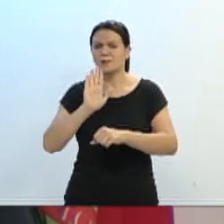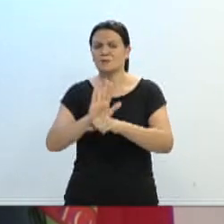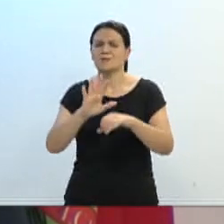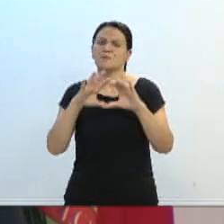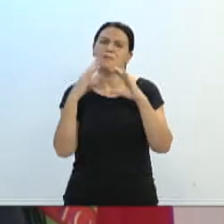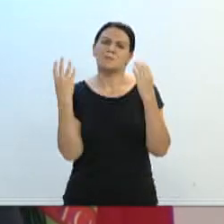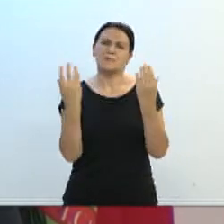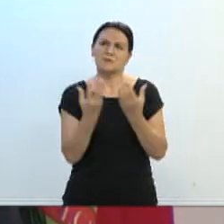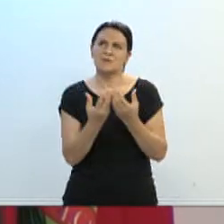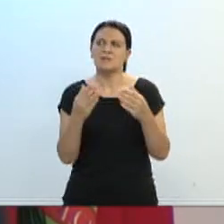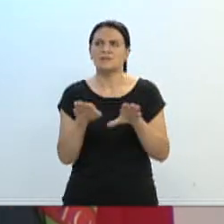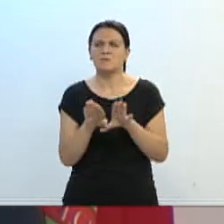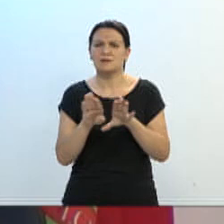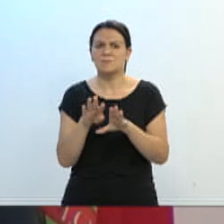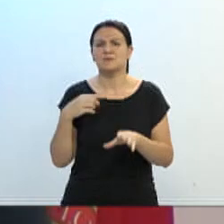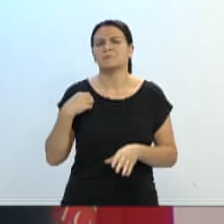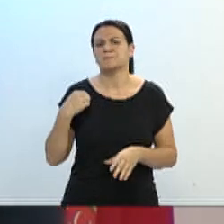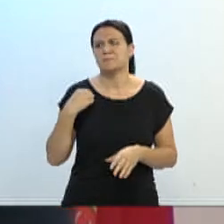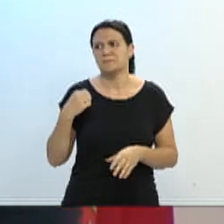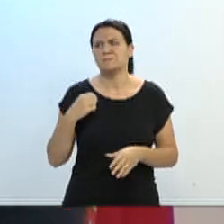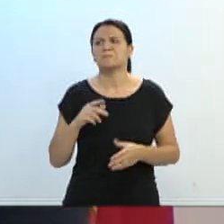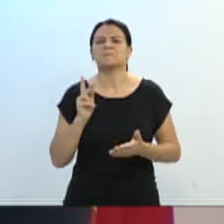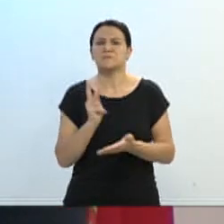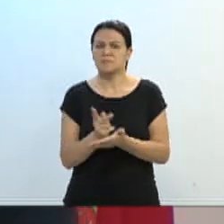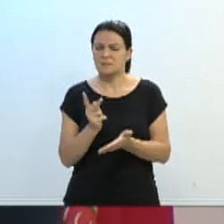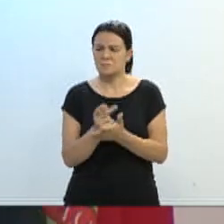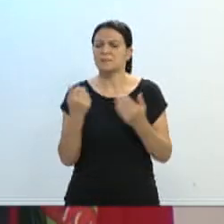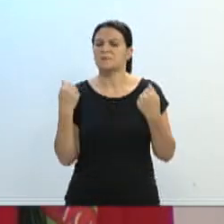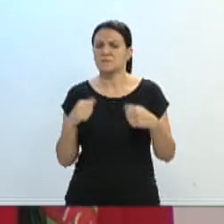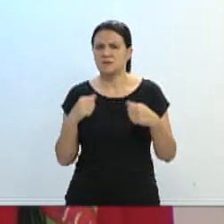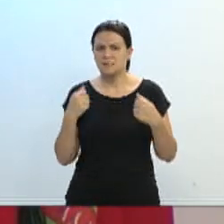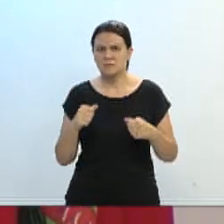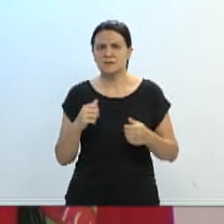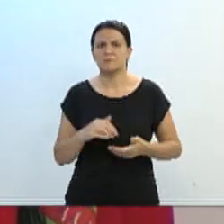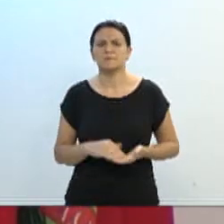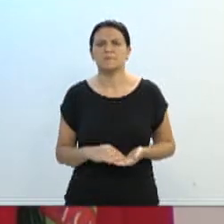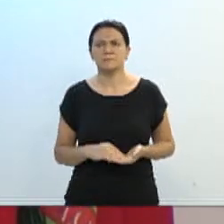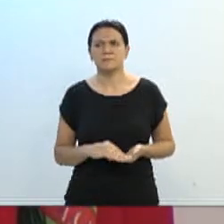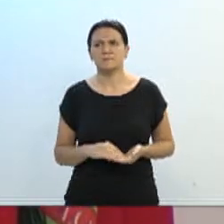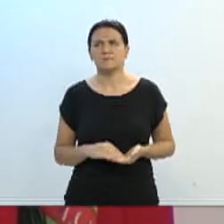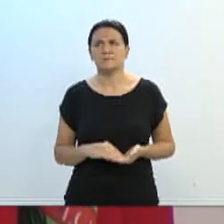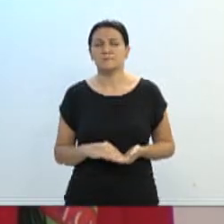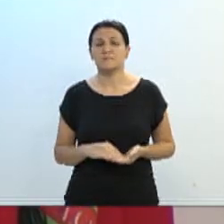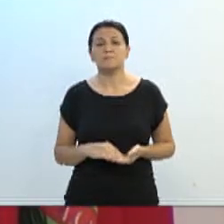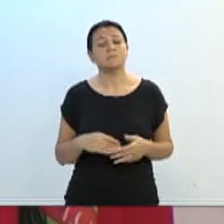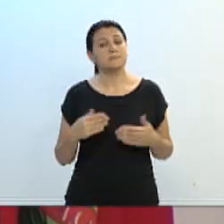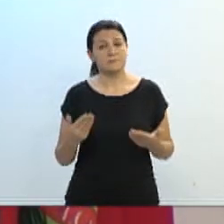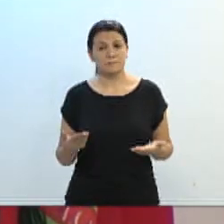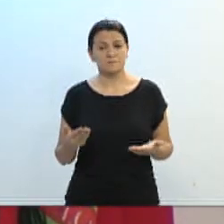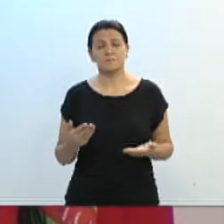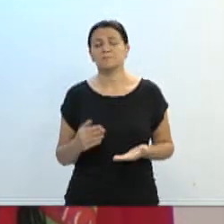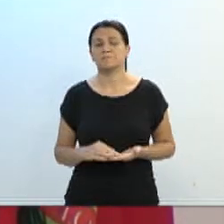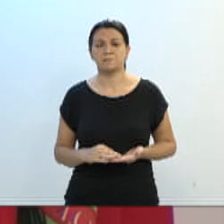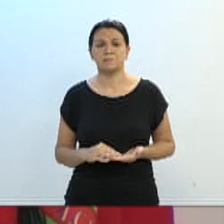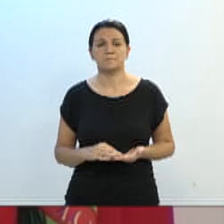Eu também me coloco à disposição, sempre que necessário, nesse intuito. Eu gostaria de